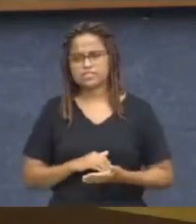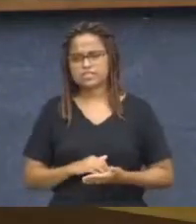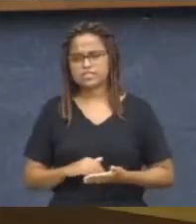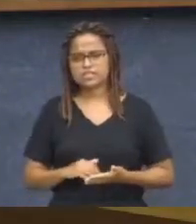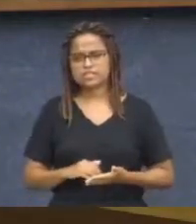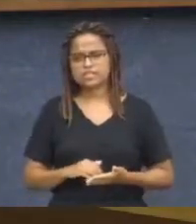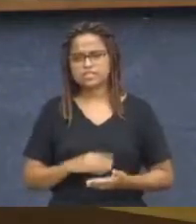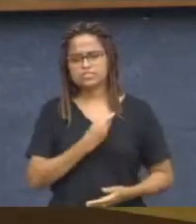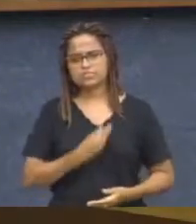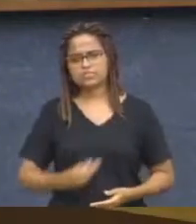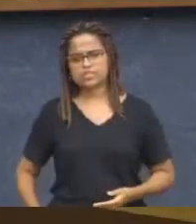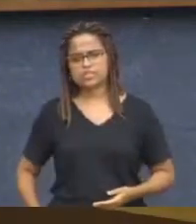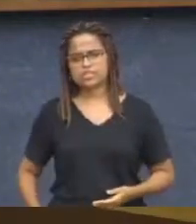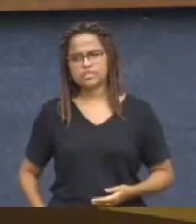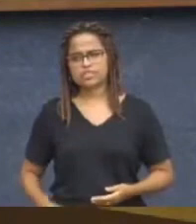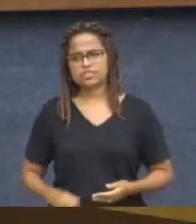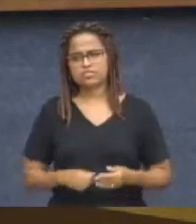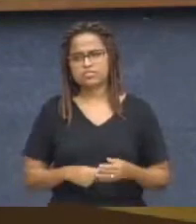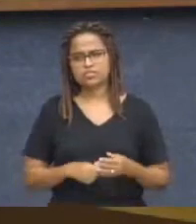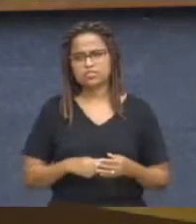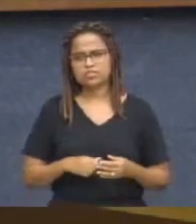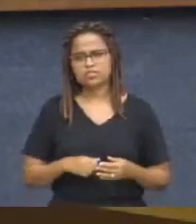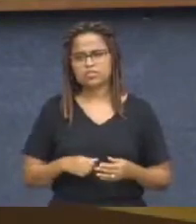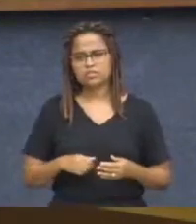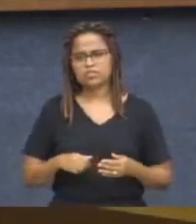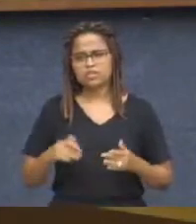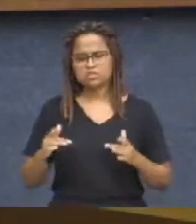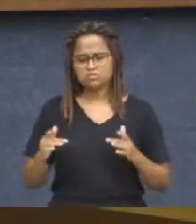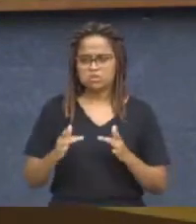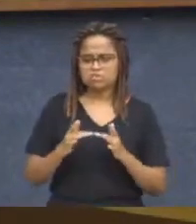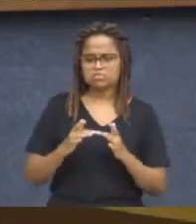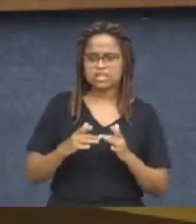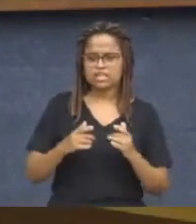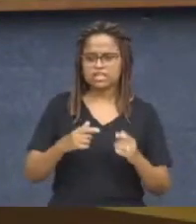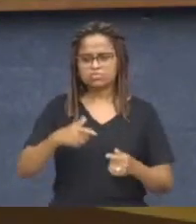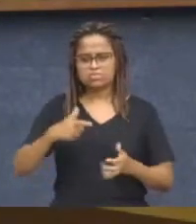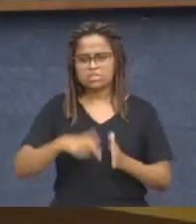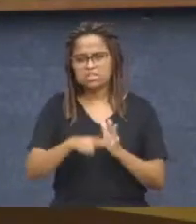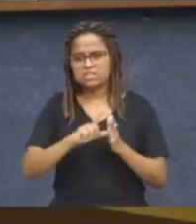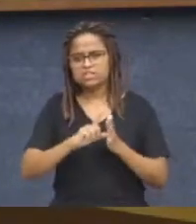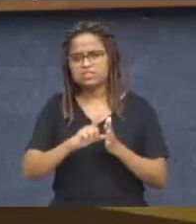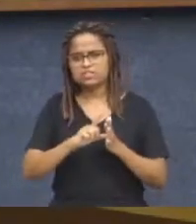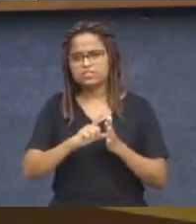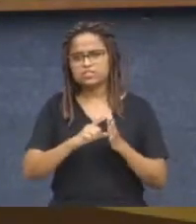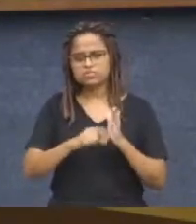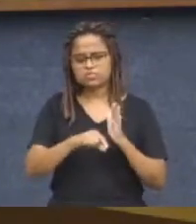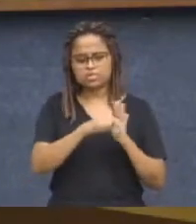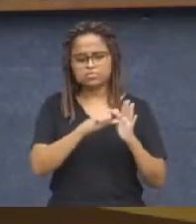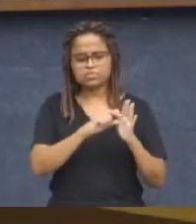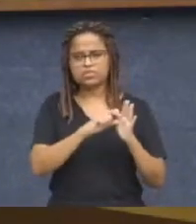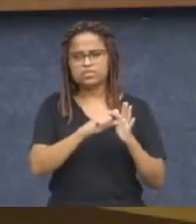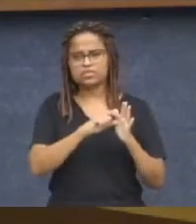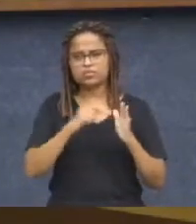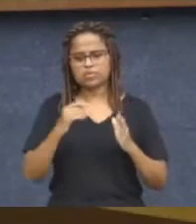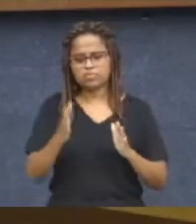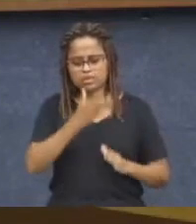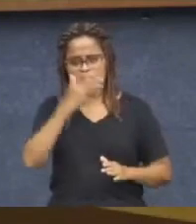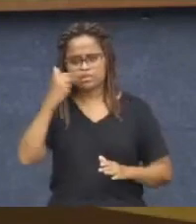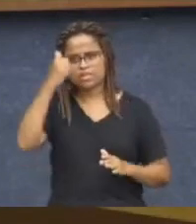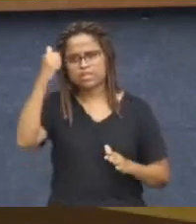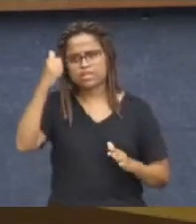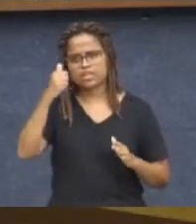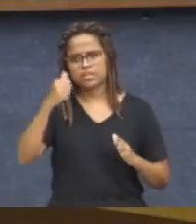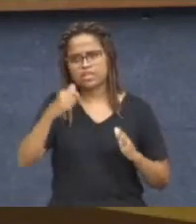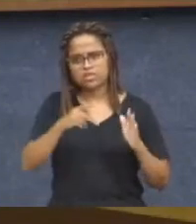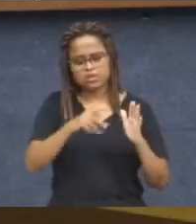entrado em contato antes, informando que colocaram uma emenda, propondo melhorias no texto, para a gente fazer